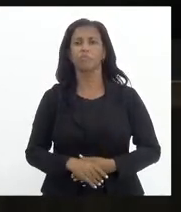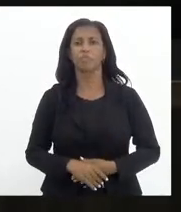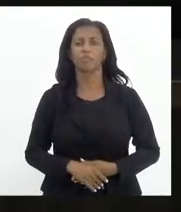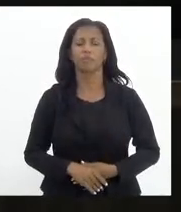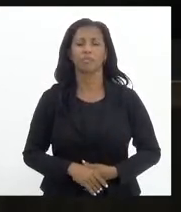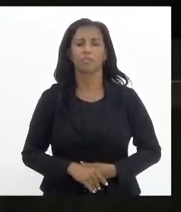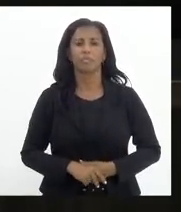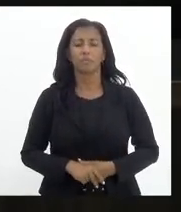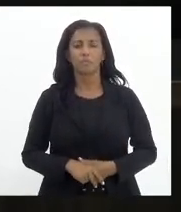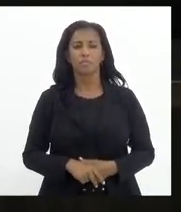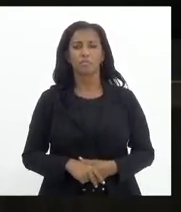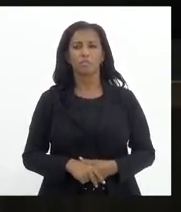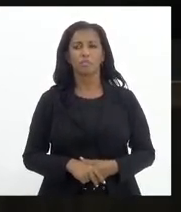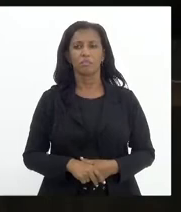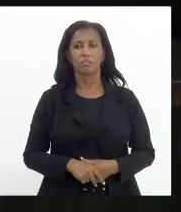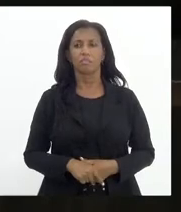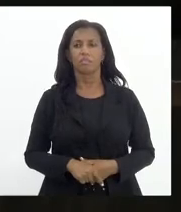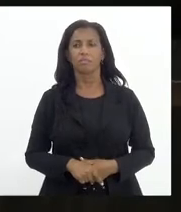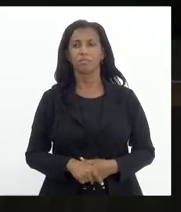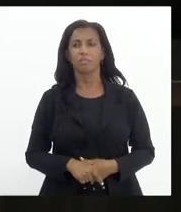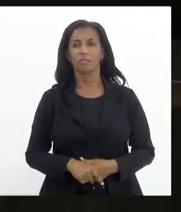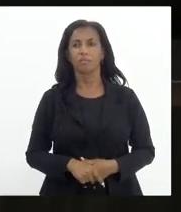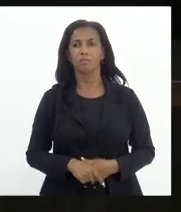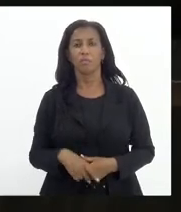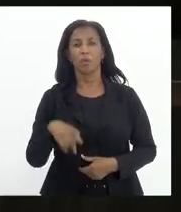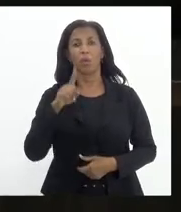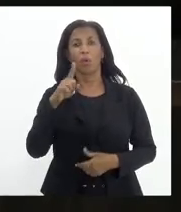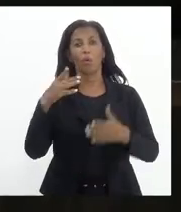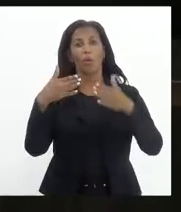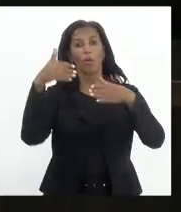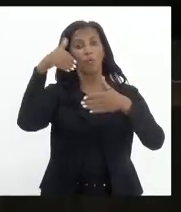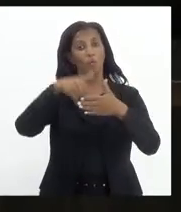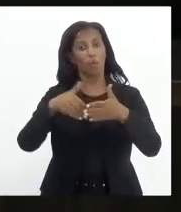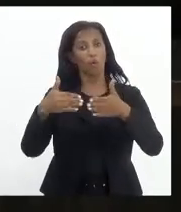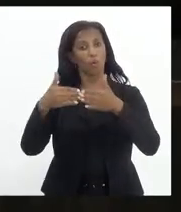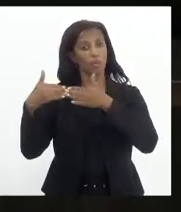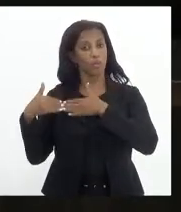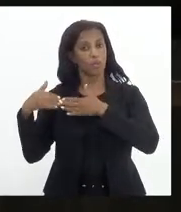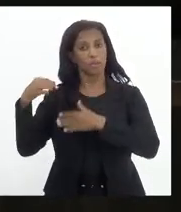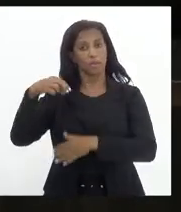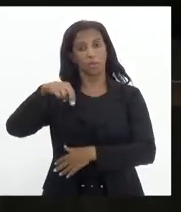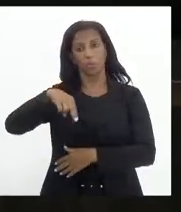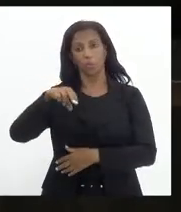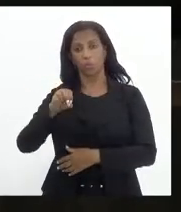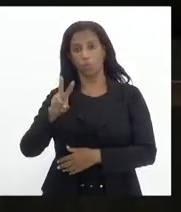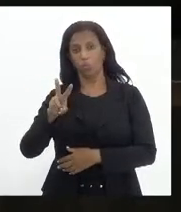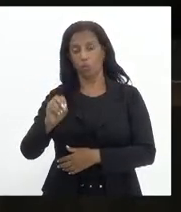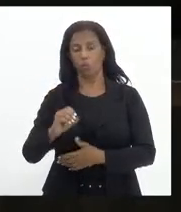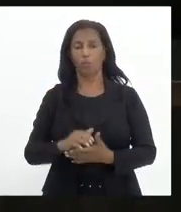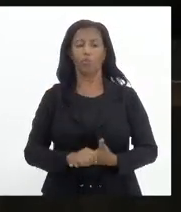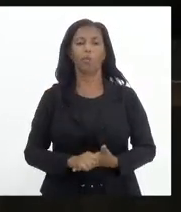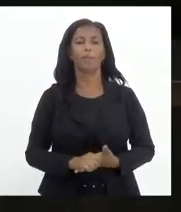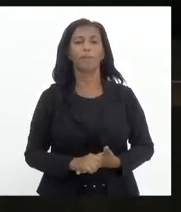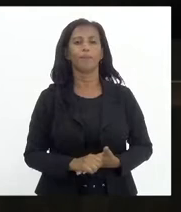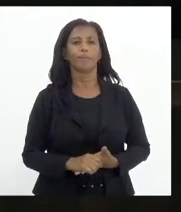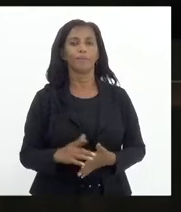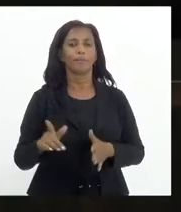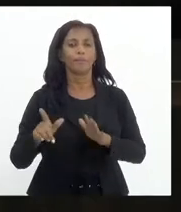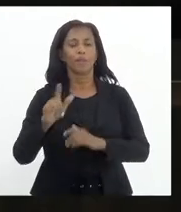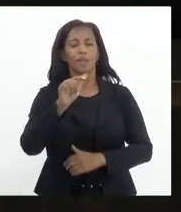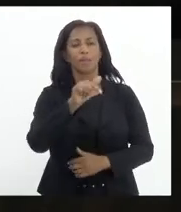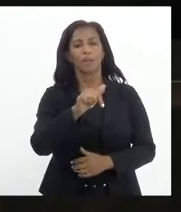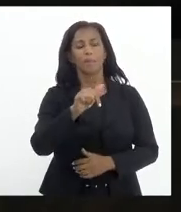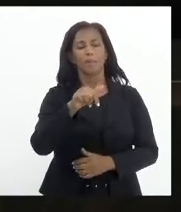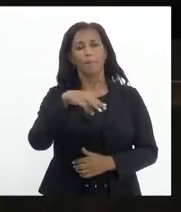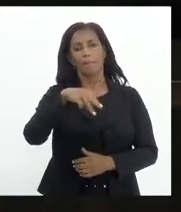Aprovado. Vai a promulgação com voto pela abstenção do novo. Indicação legislativa nº 338-2021, de autoria do deputado